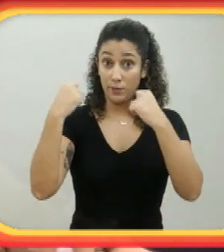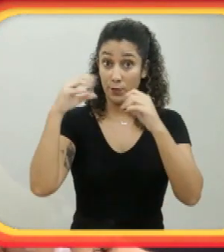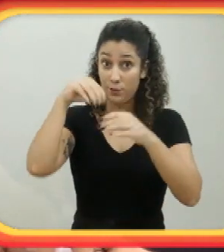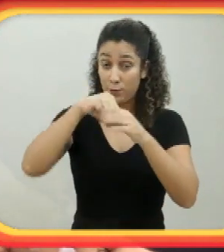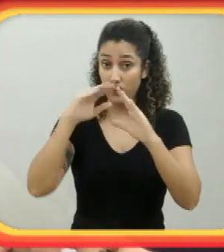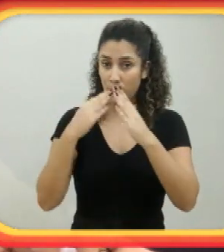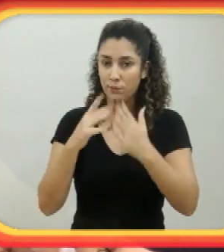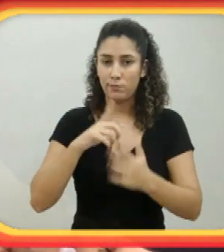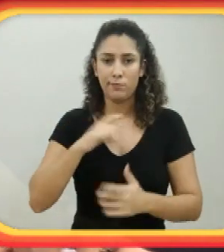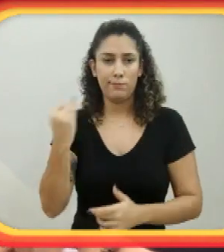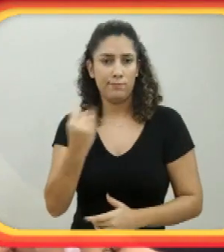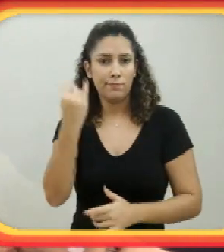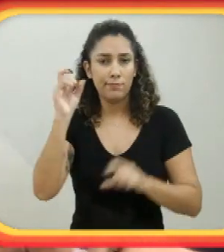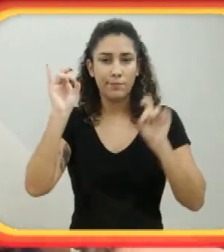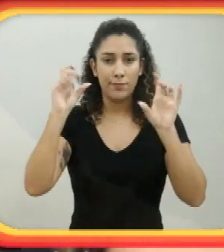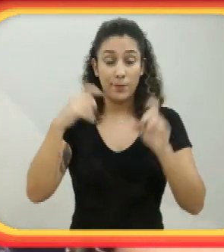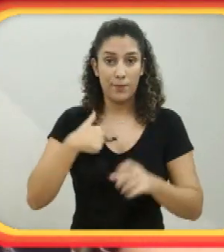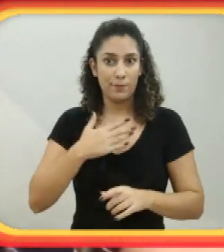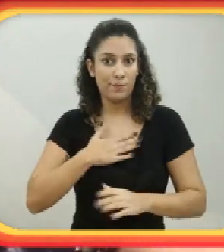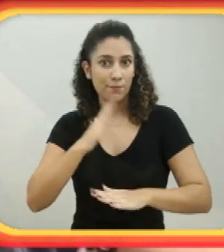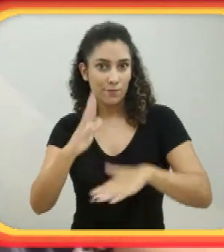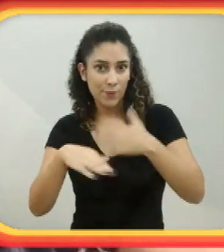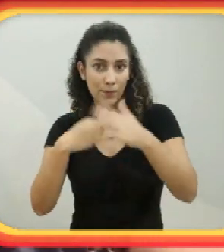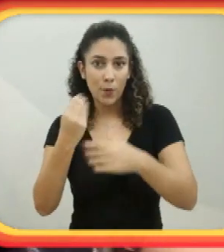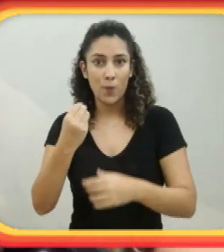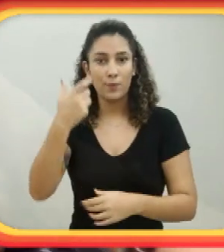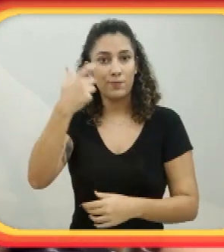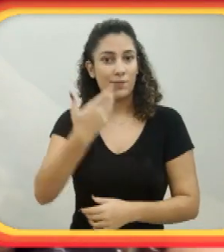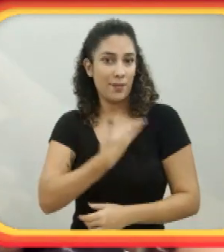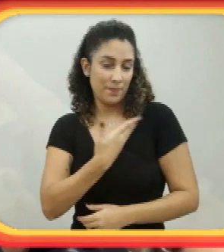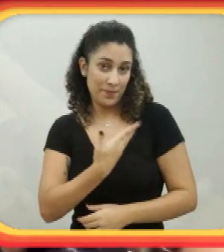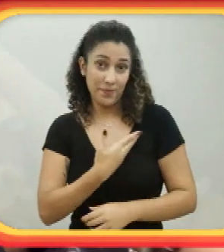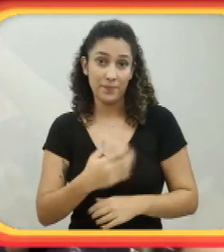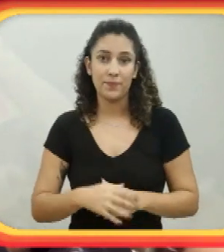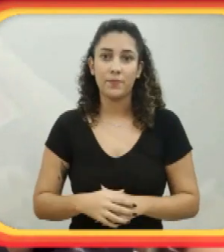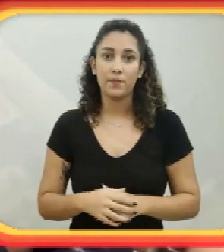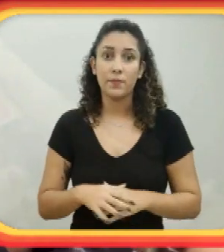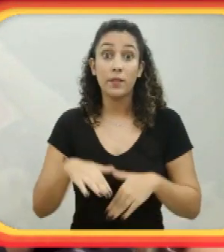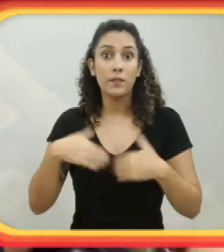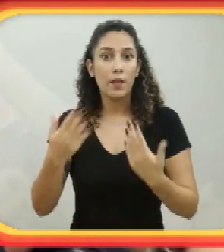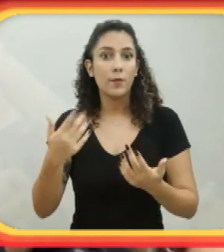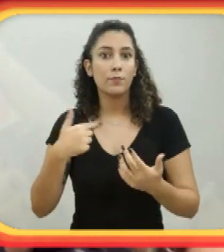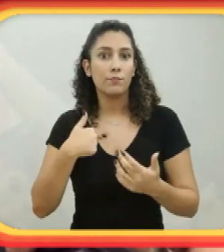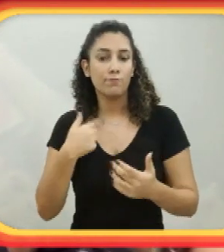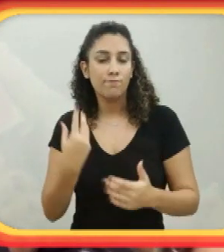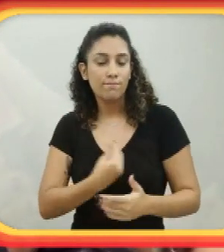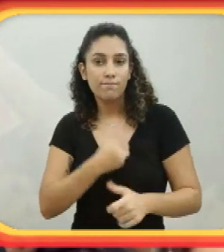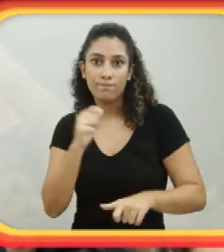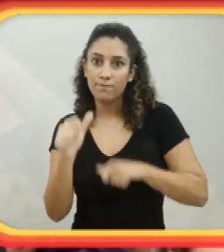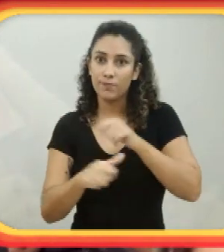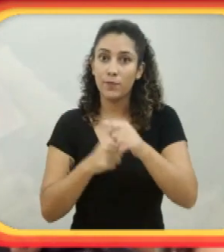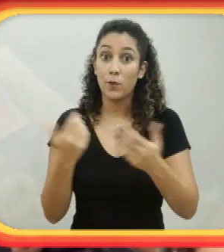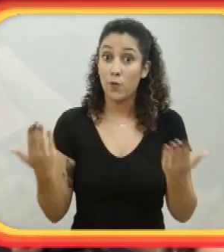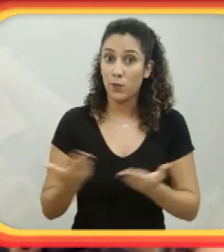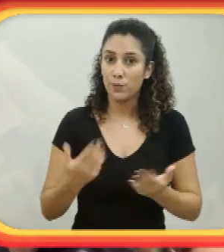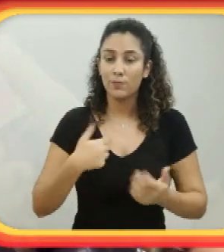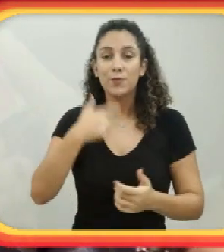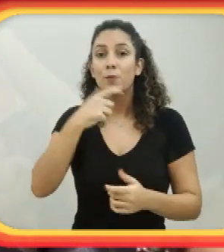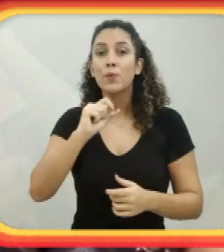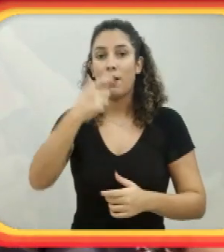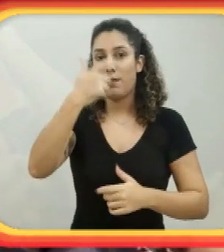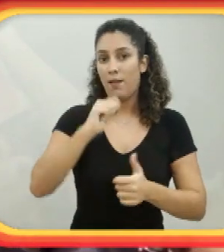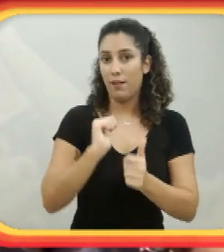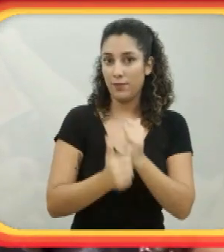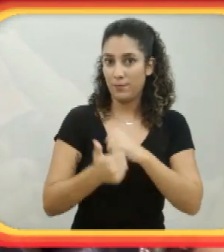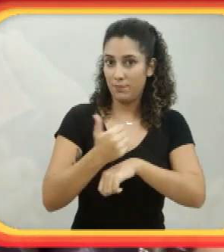ela teve uma importância muito essencial no meu desenvolvimento como pessoa. E acabei trazendo isso para a minha vida. E